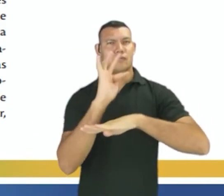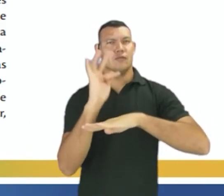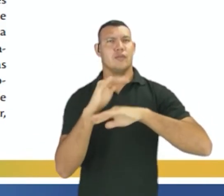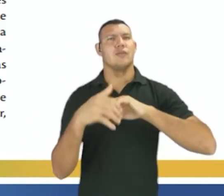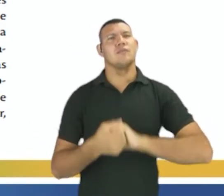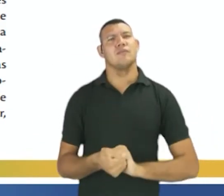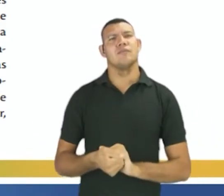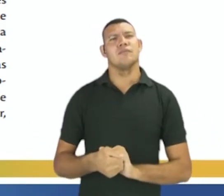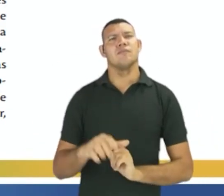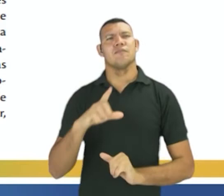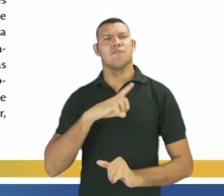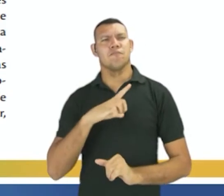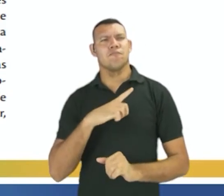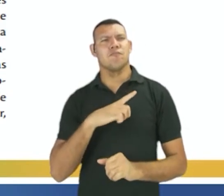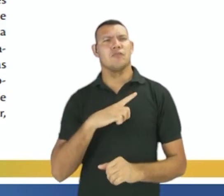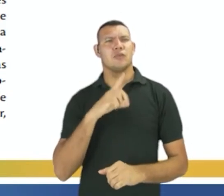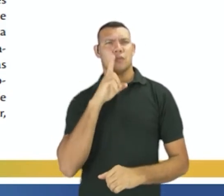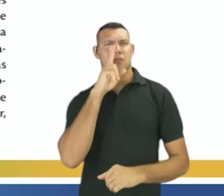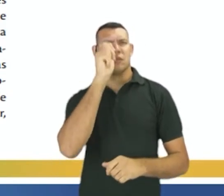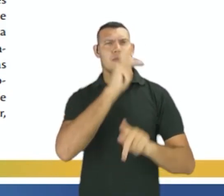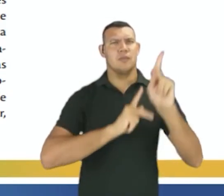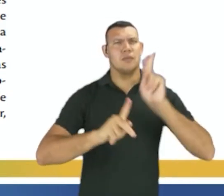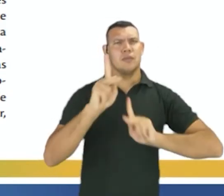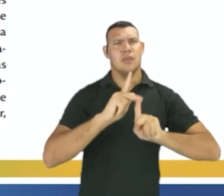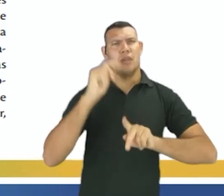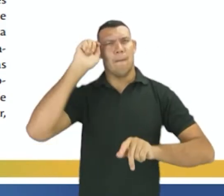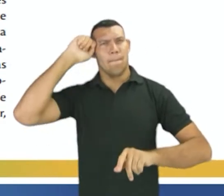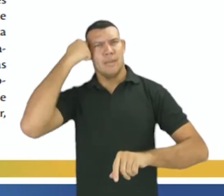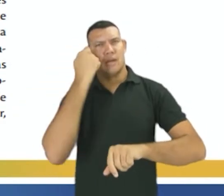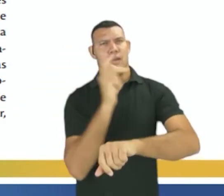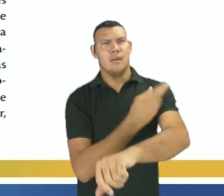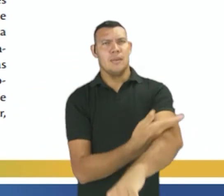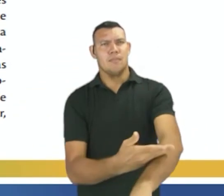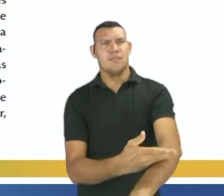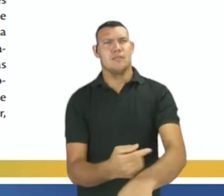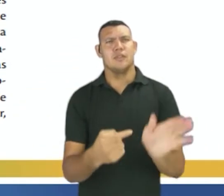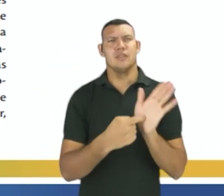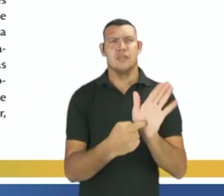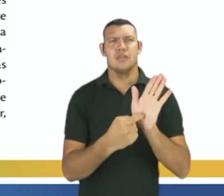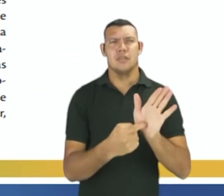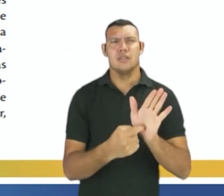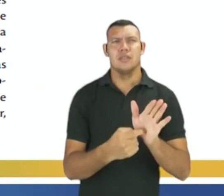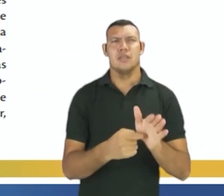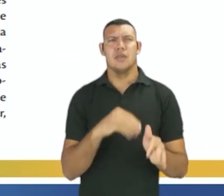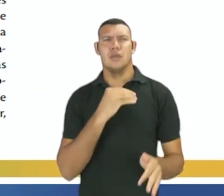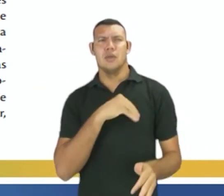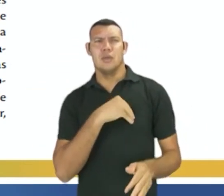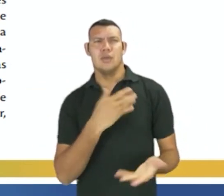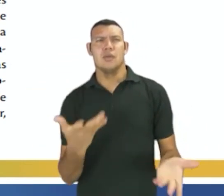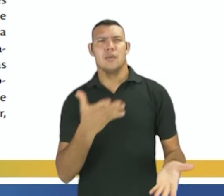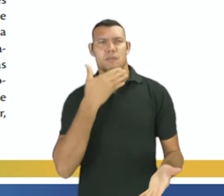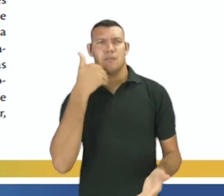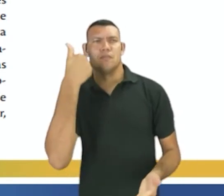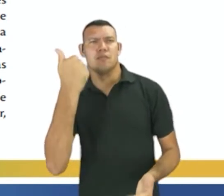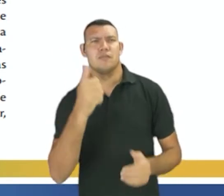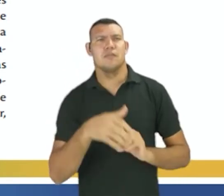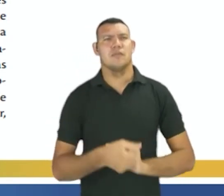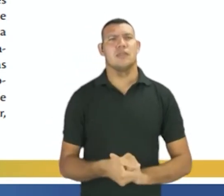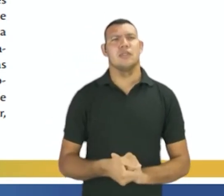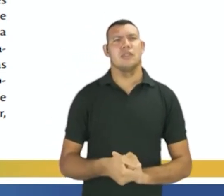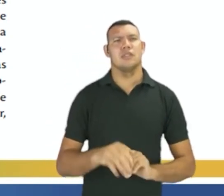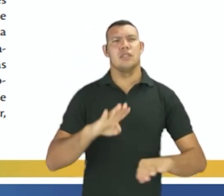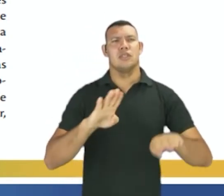Tais resultados são influenciados pela forma de isenção das pessoas da cor ou raça preta ou parda no mercado de trabalho. Qual seja,